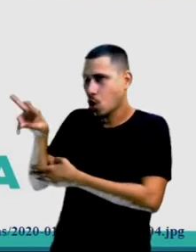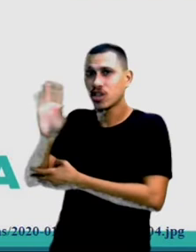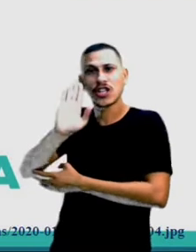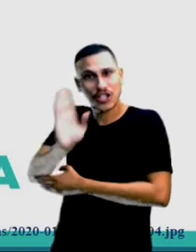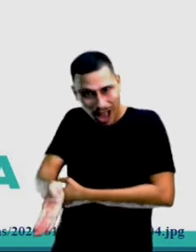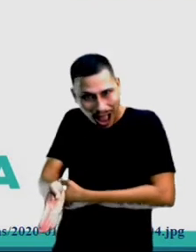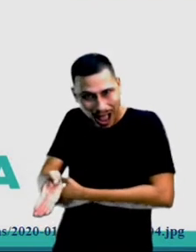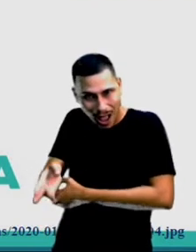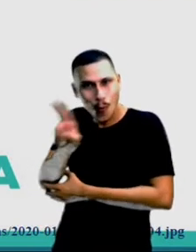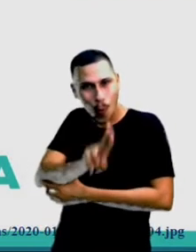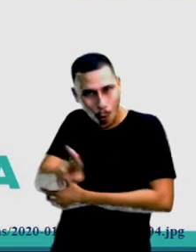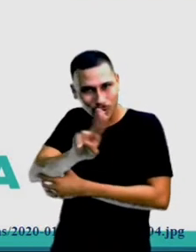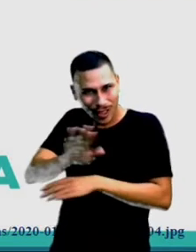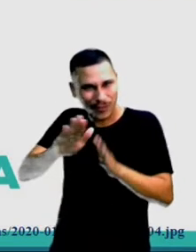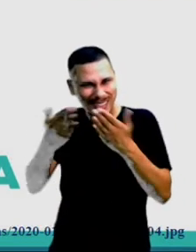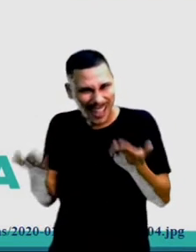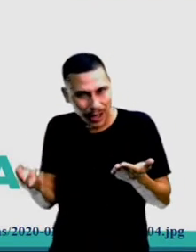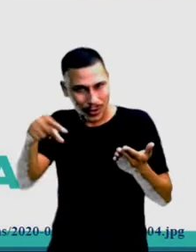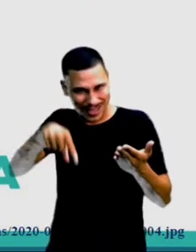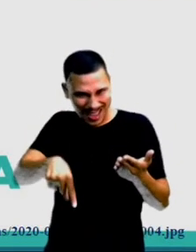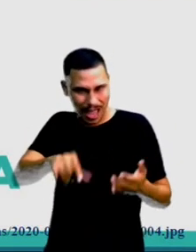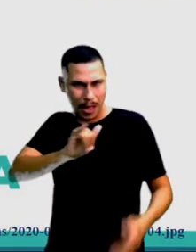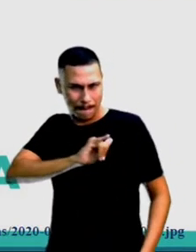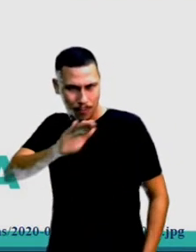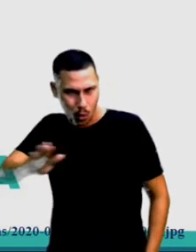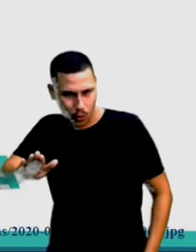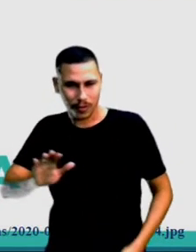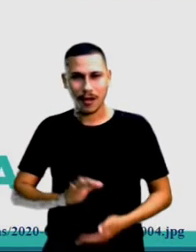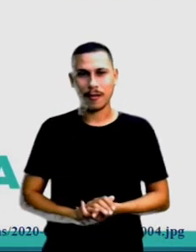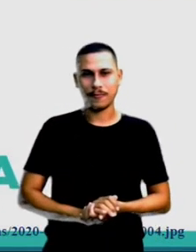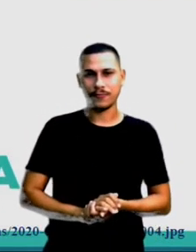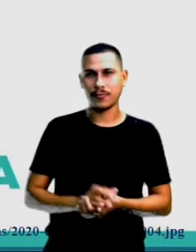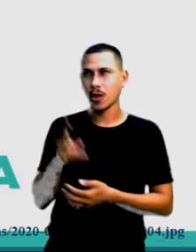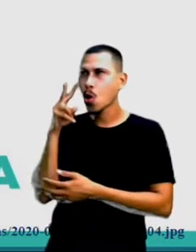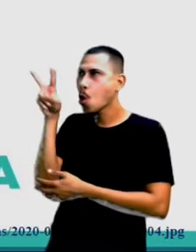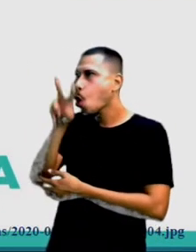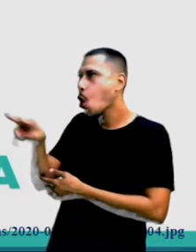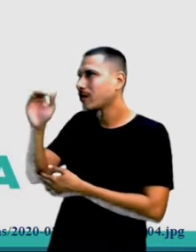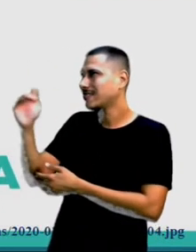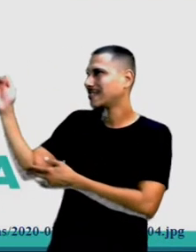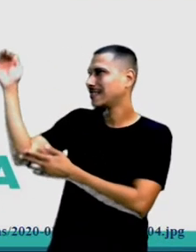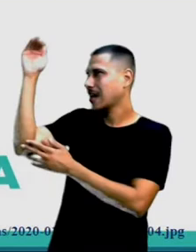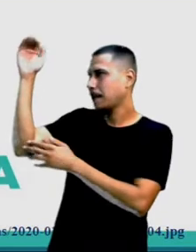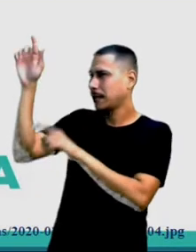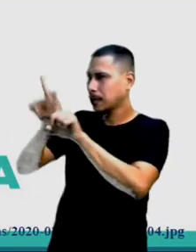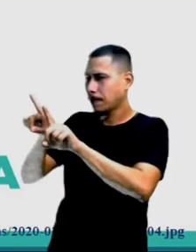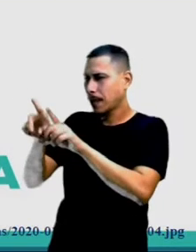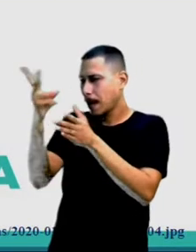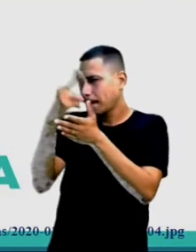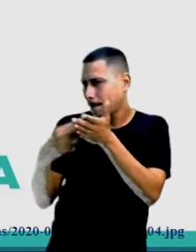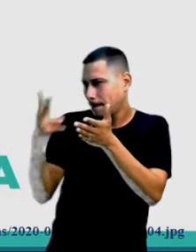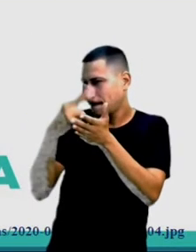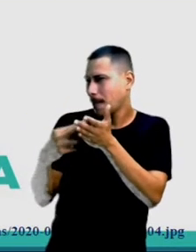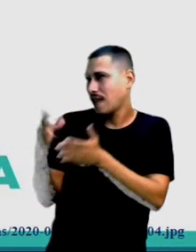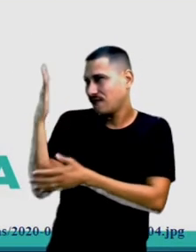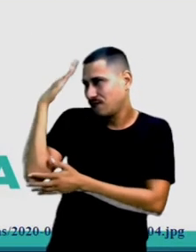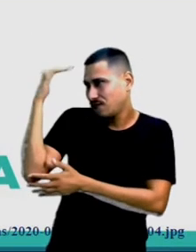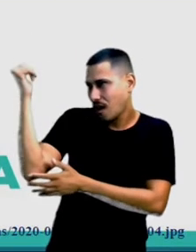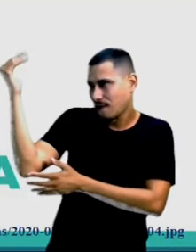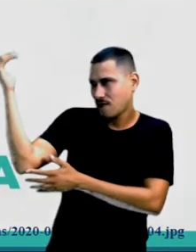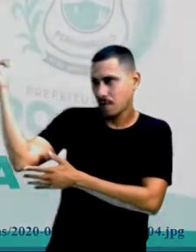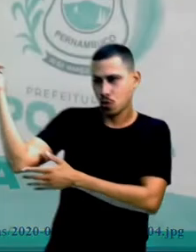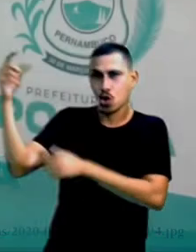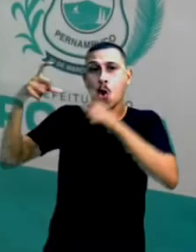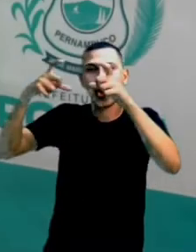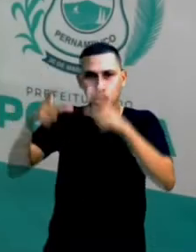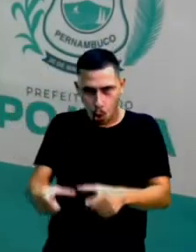nossos cadernos Aqui há uns anos atrás E essa de cima É outra gravura muito famosa também O ateliê dele